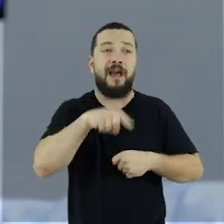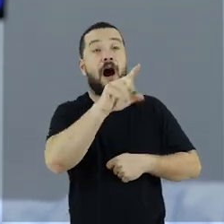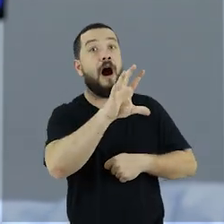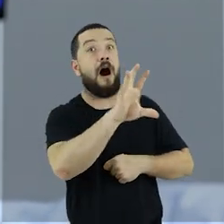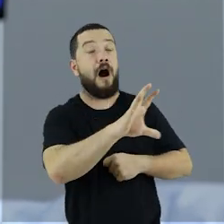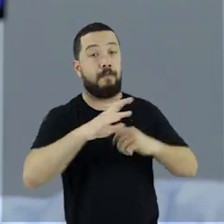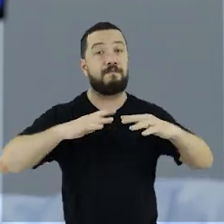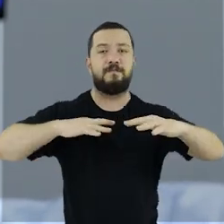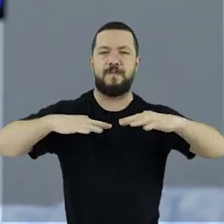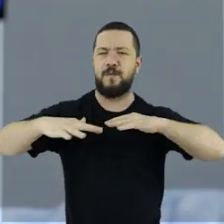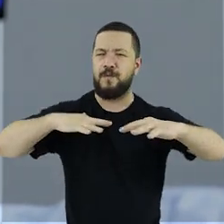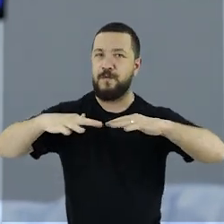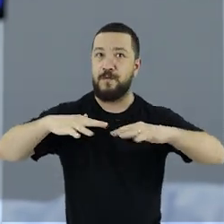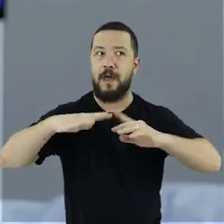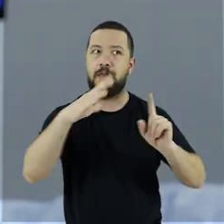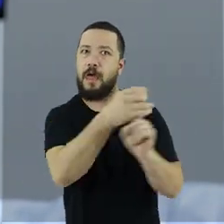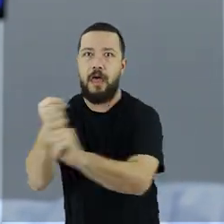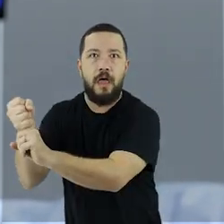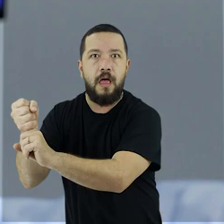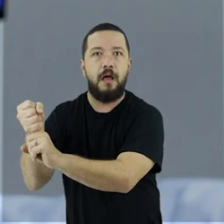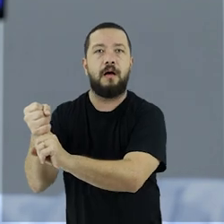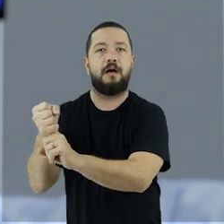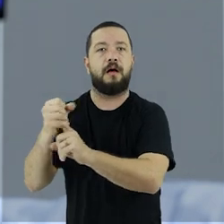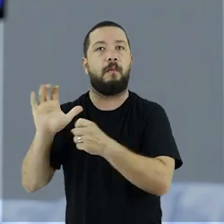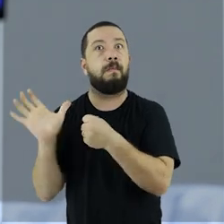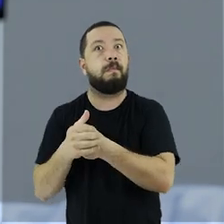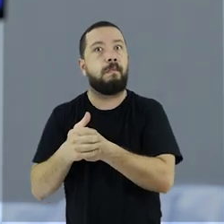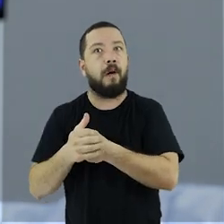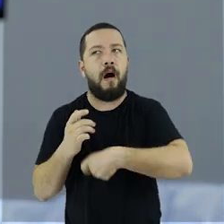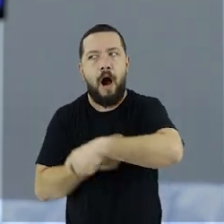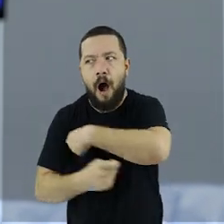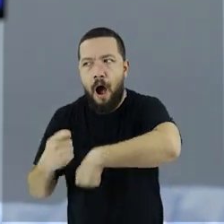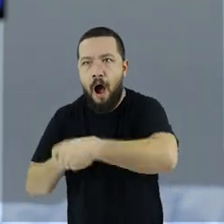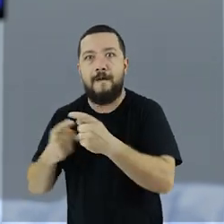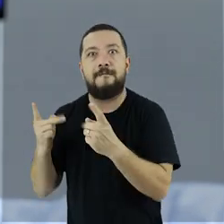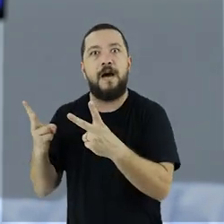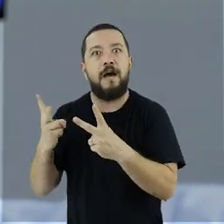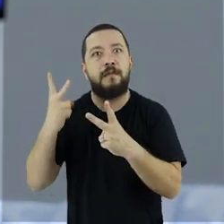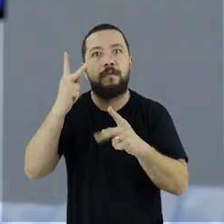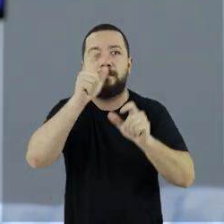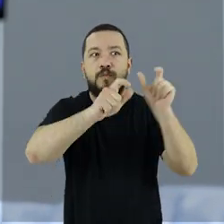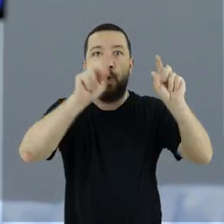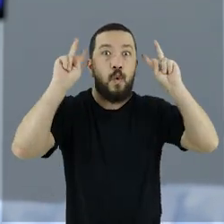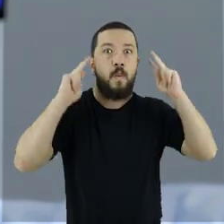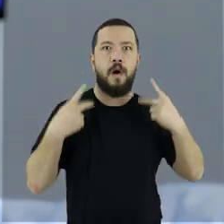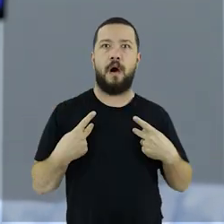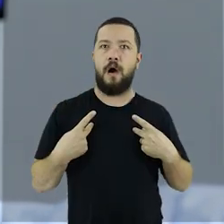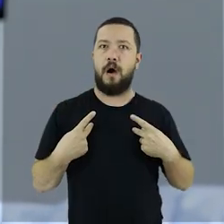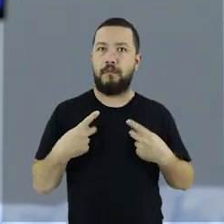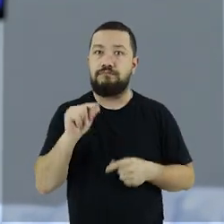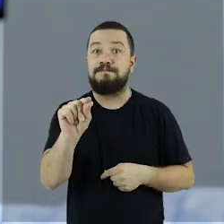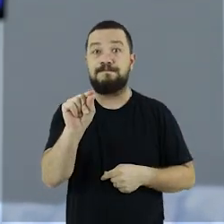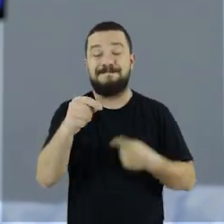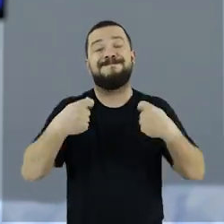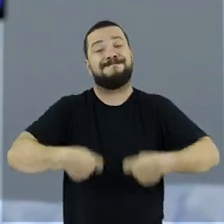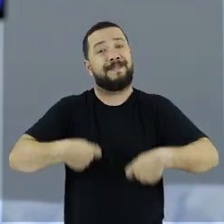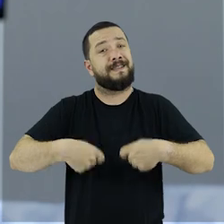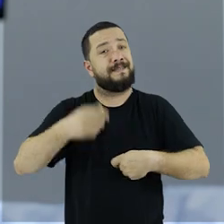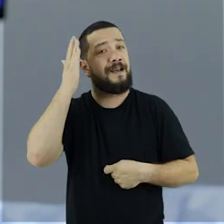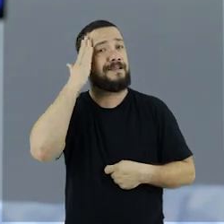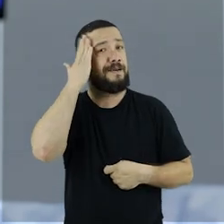movimento do tráfico reside a importância da gente conhecer, para que cada pessoa possa identificar